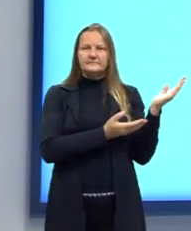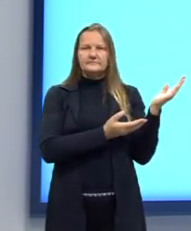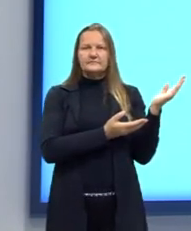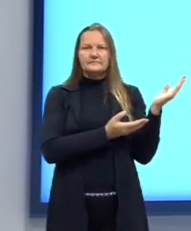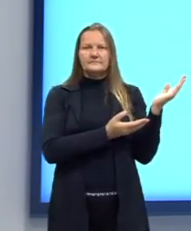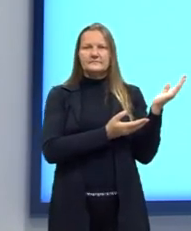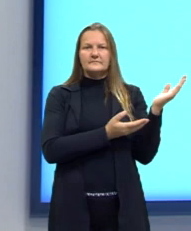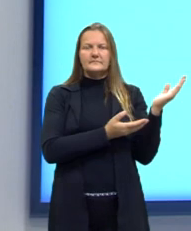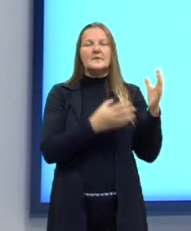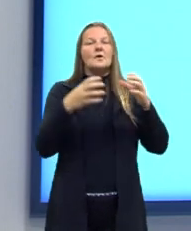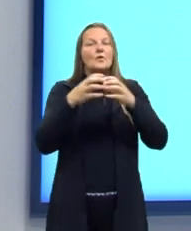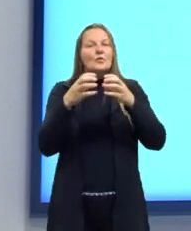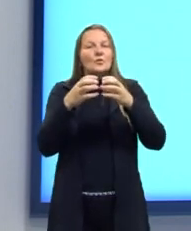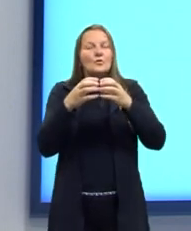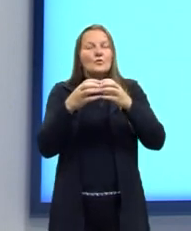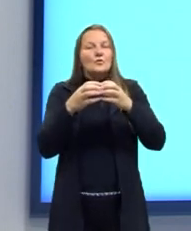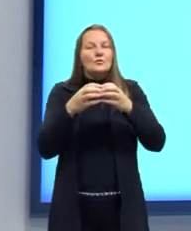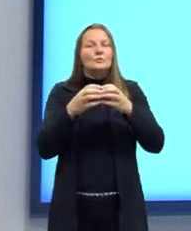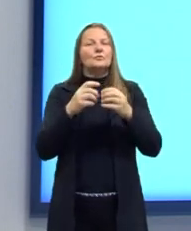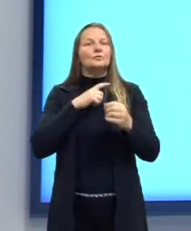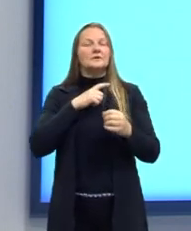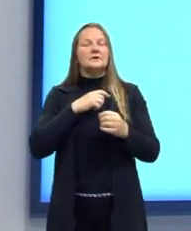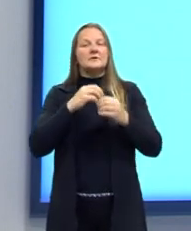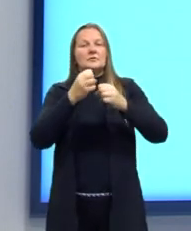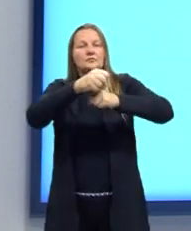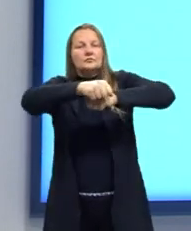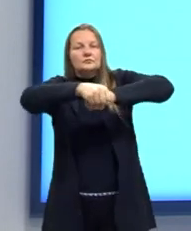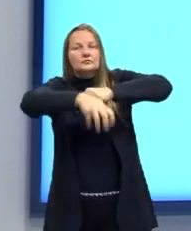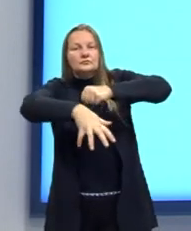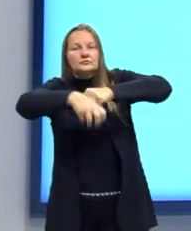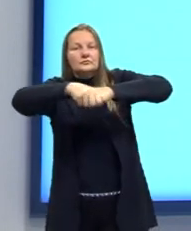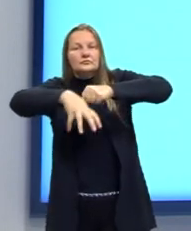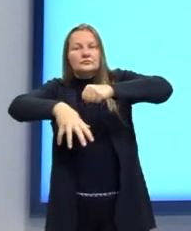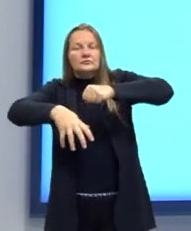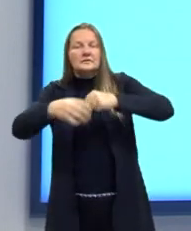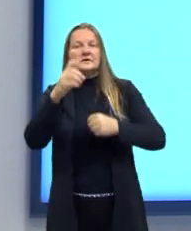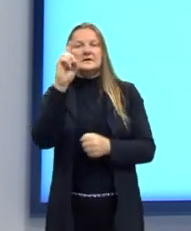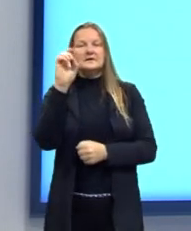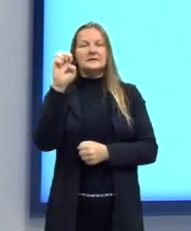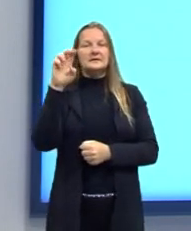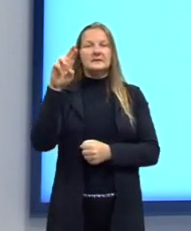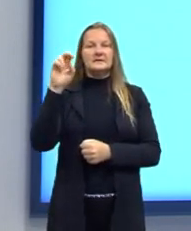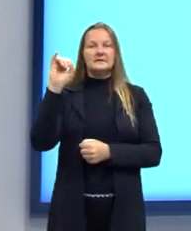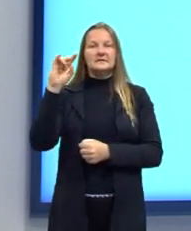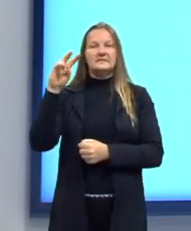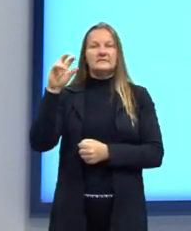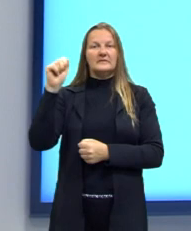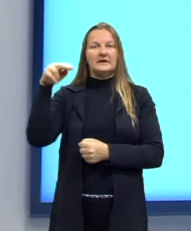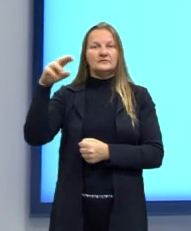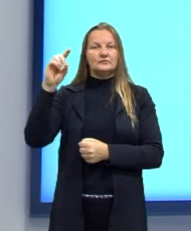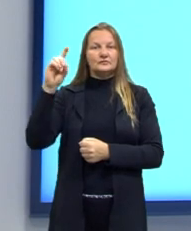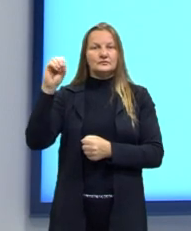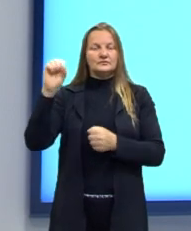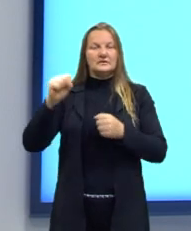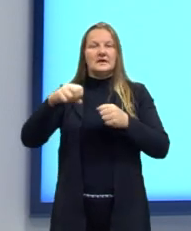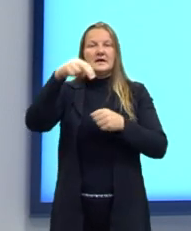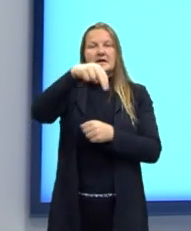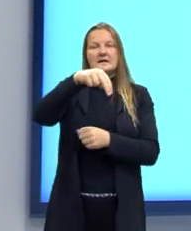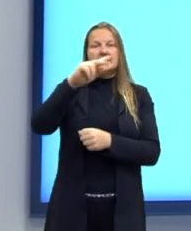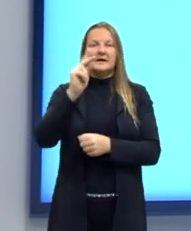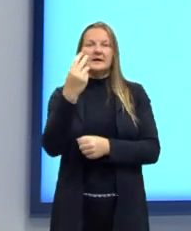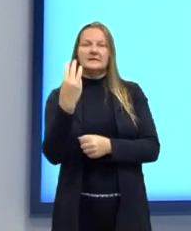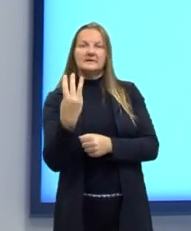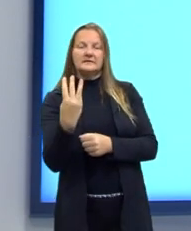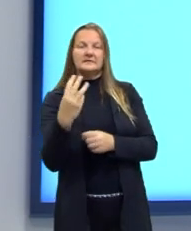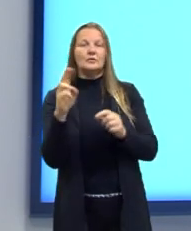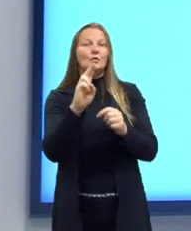que são derivados da amônia. A amônia, só para nós lembrar, é o NH3, é um nitrogênio